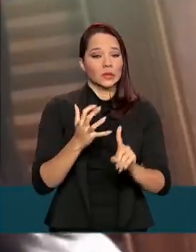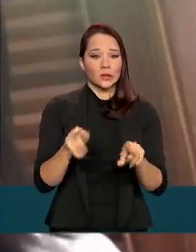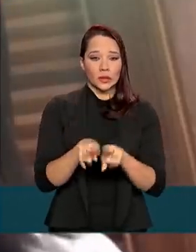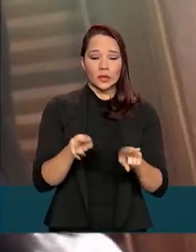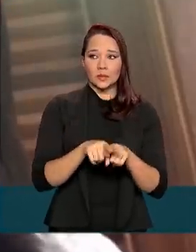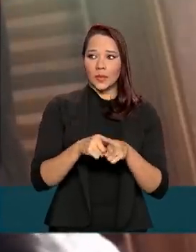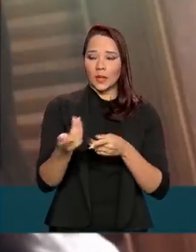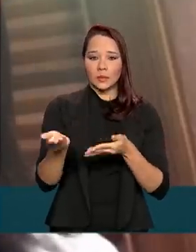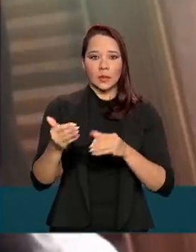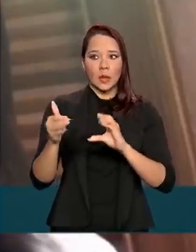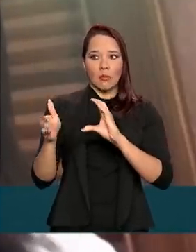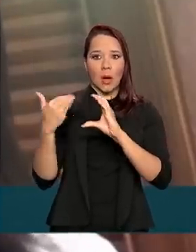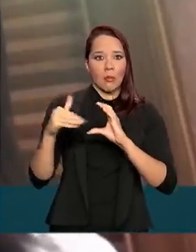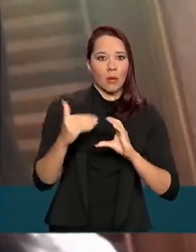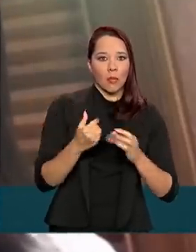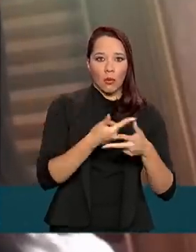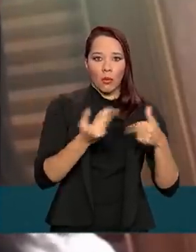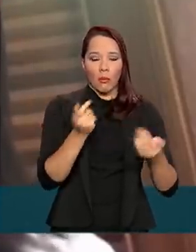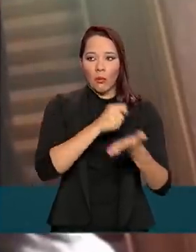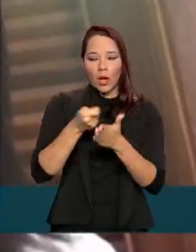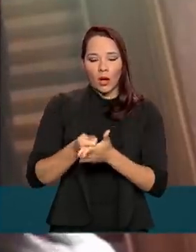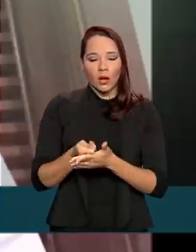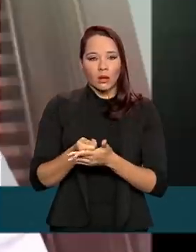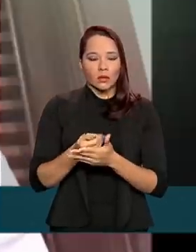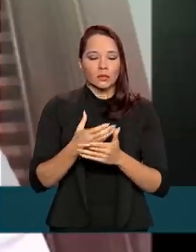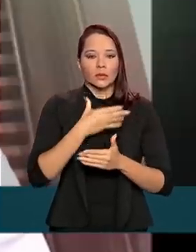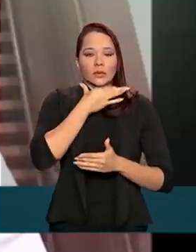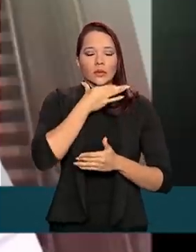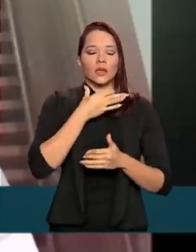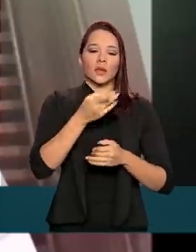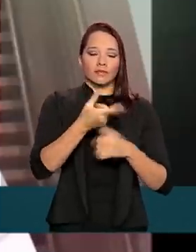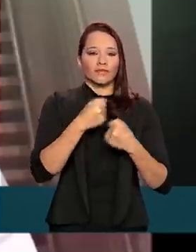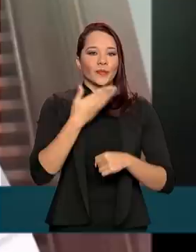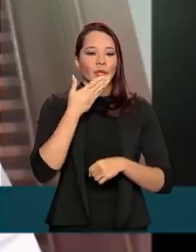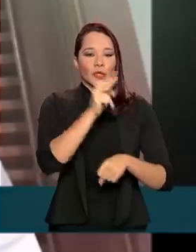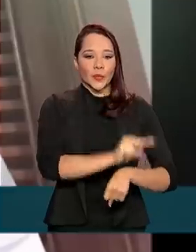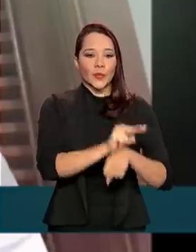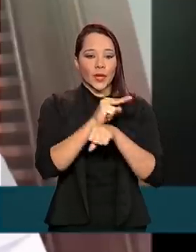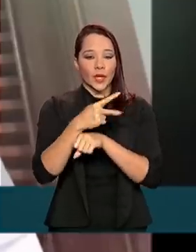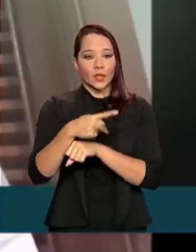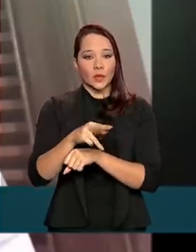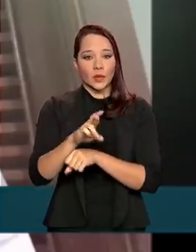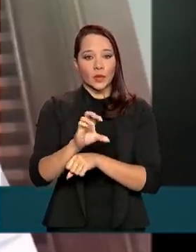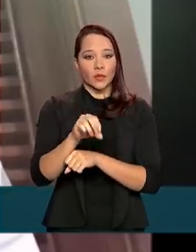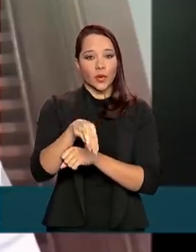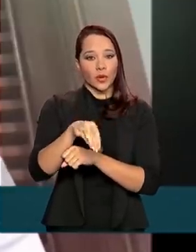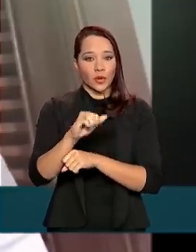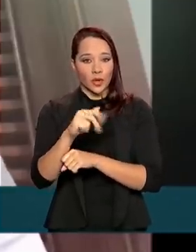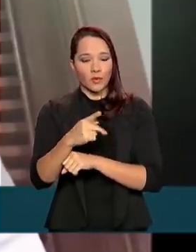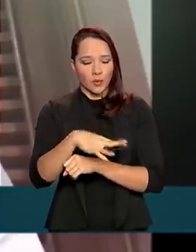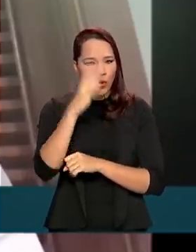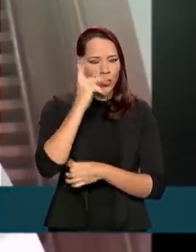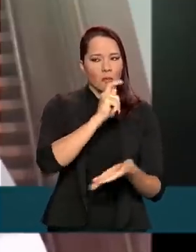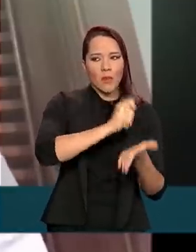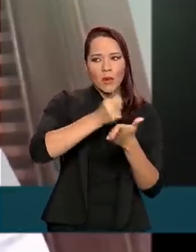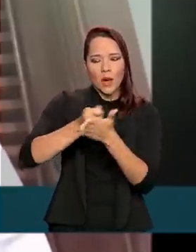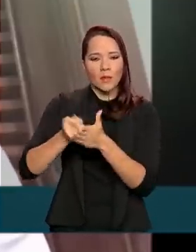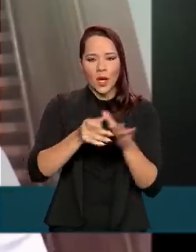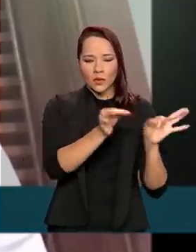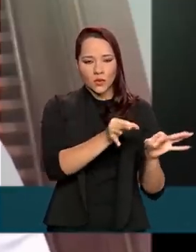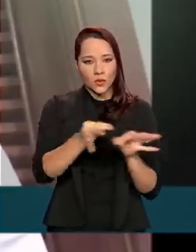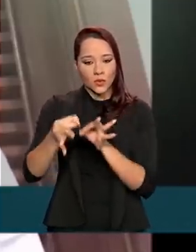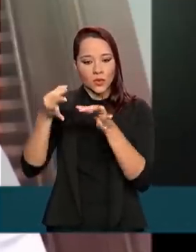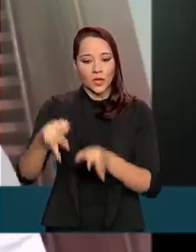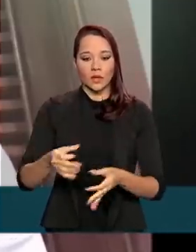com as contas chegando, a solução foi recorrer a um empréstimo do Pronamp para colocar os compromissos financeiros em dia.